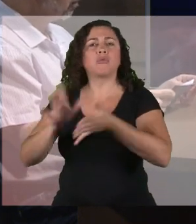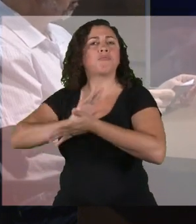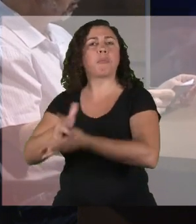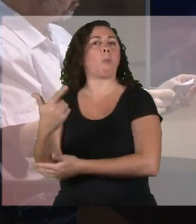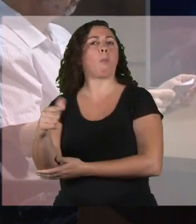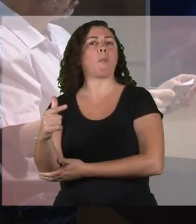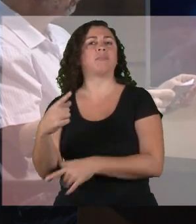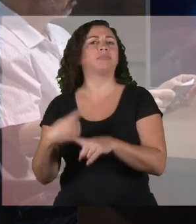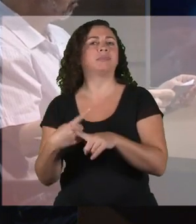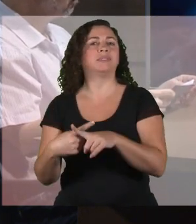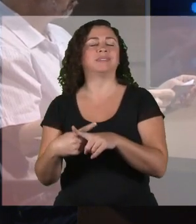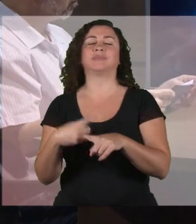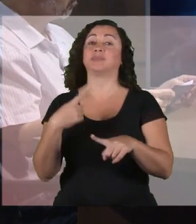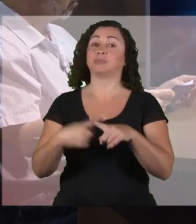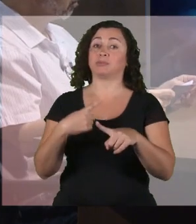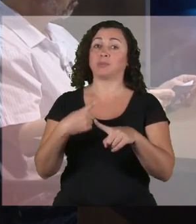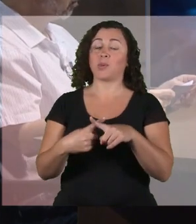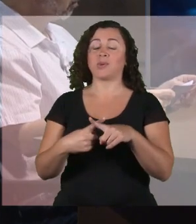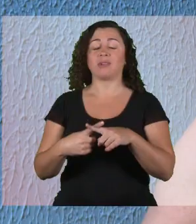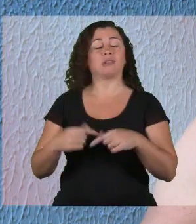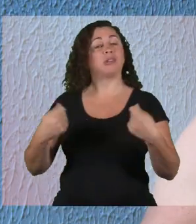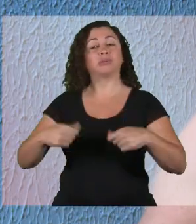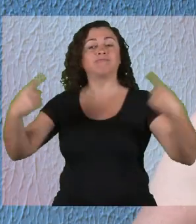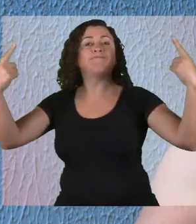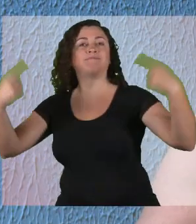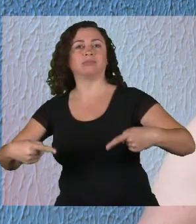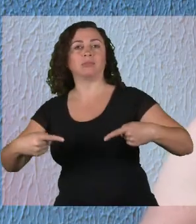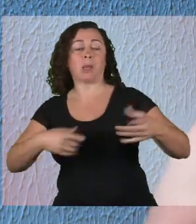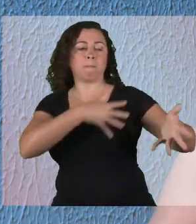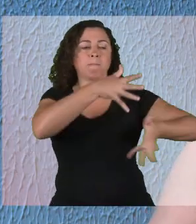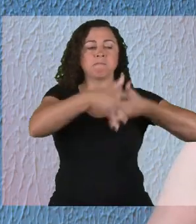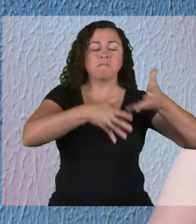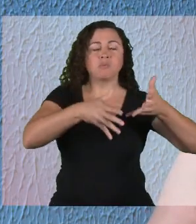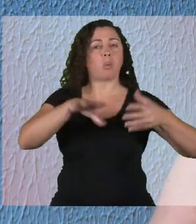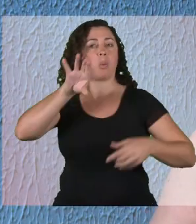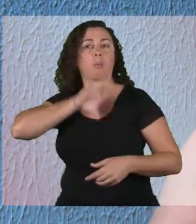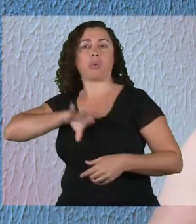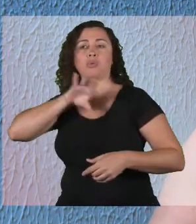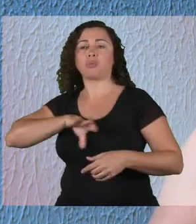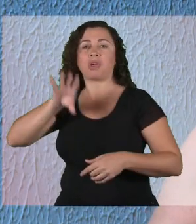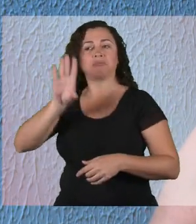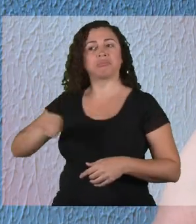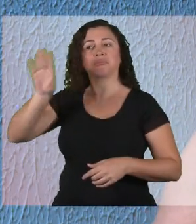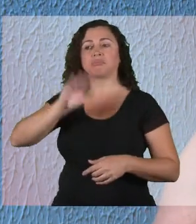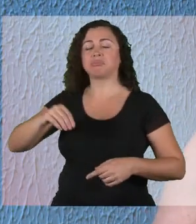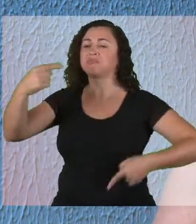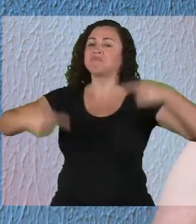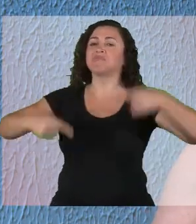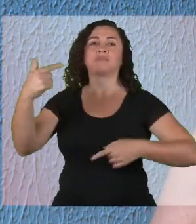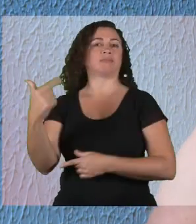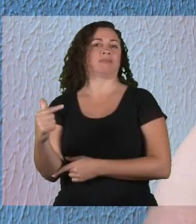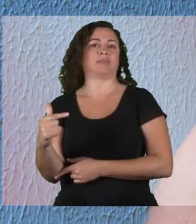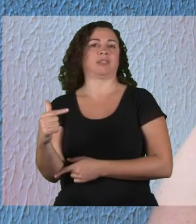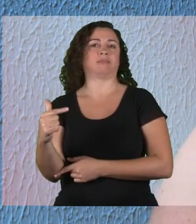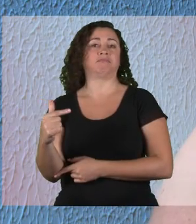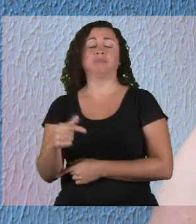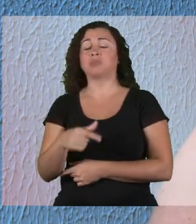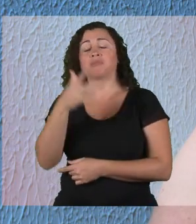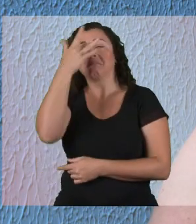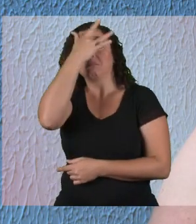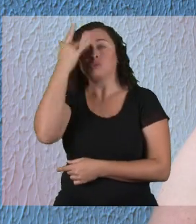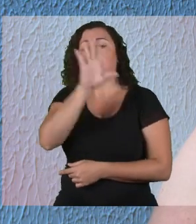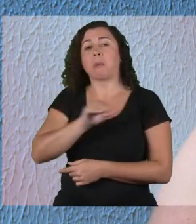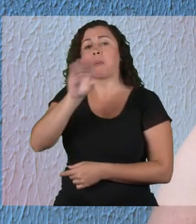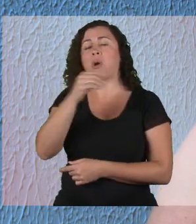Por que a língua de sinais não morre? Porque ela não compete em modalidade com a língua oral. Então, você está falando e tem outra pessoa